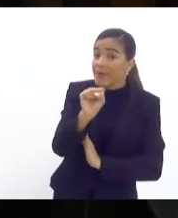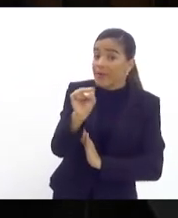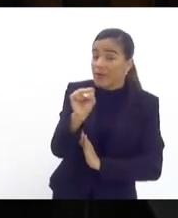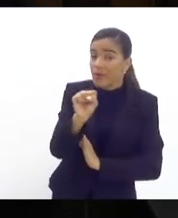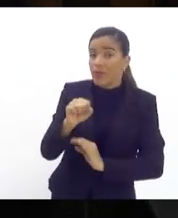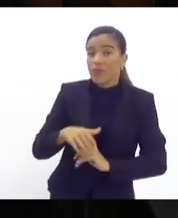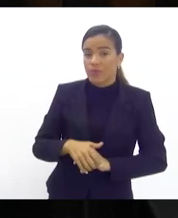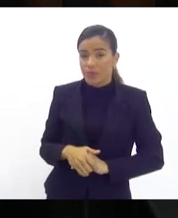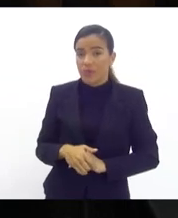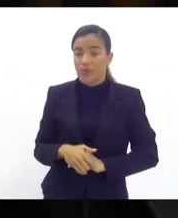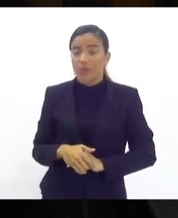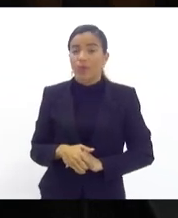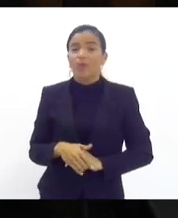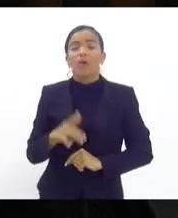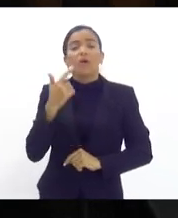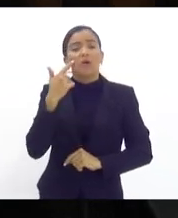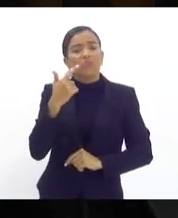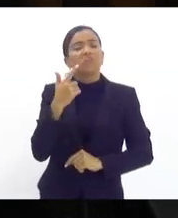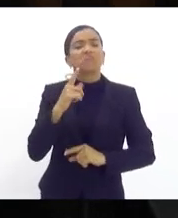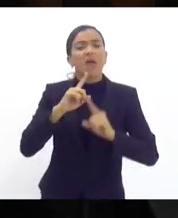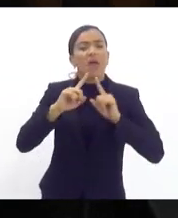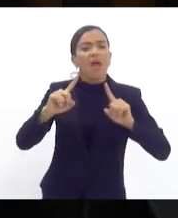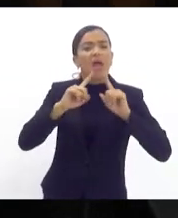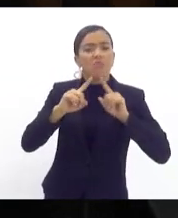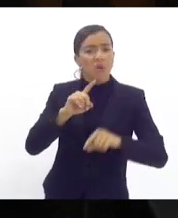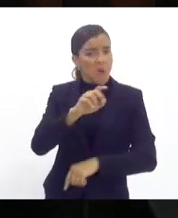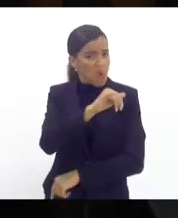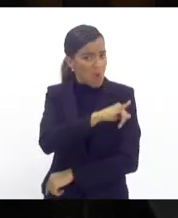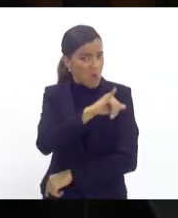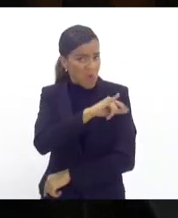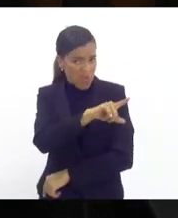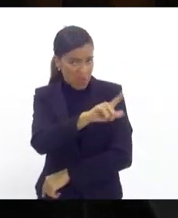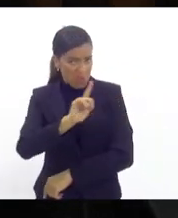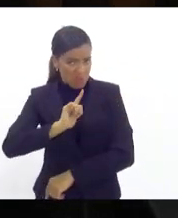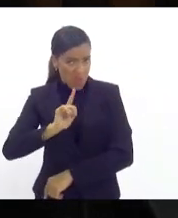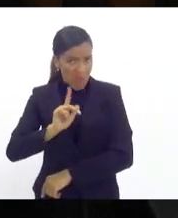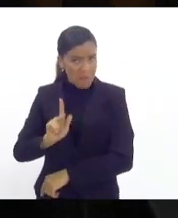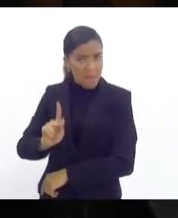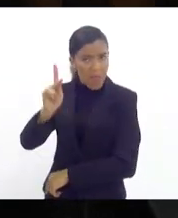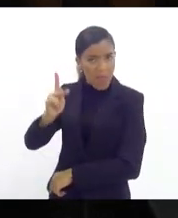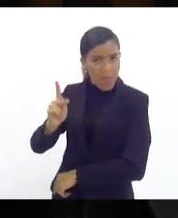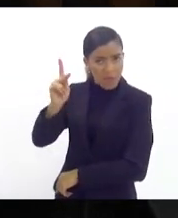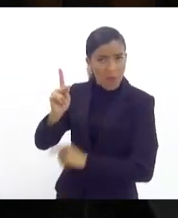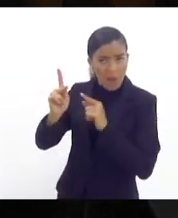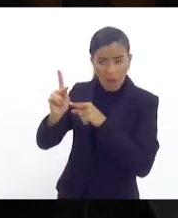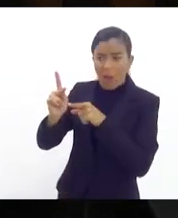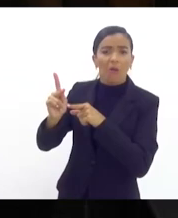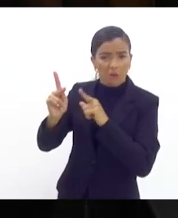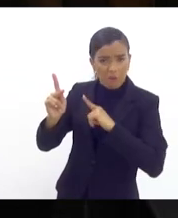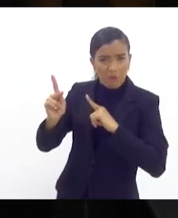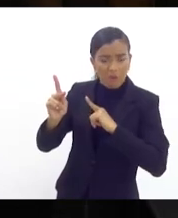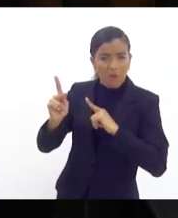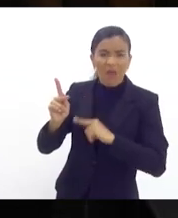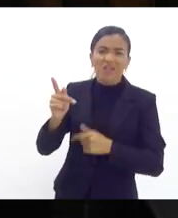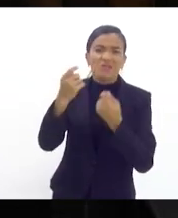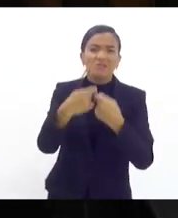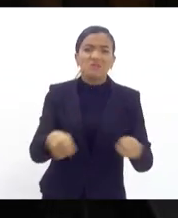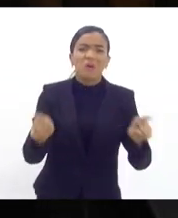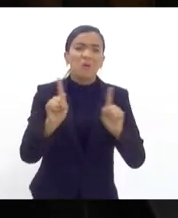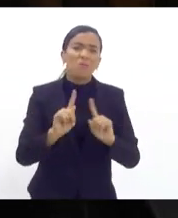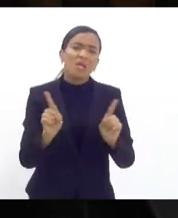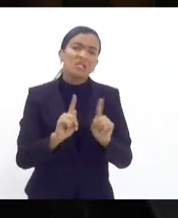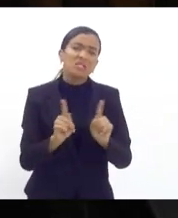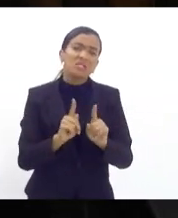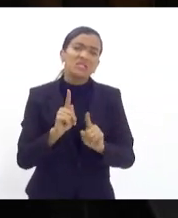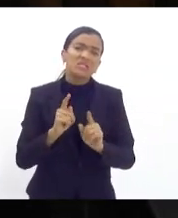reivindicaram o seguinte, já que o Rio de Janeiro vai ter petróleo, ele não precisa ter o